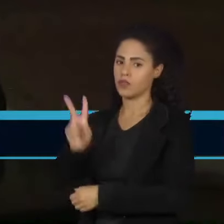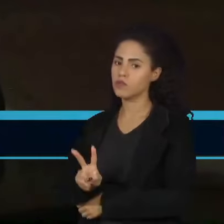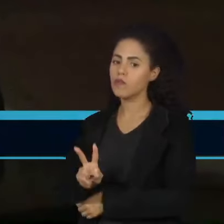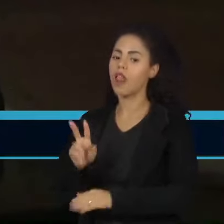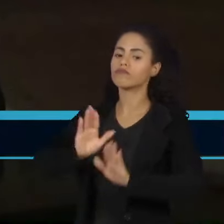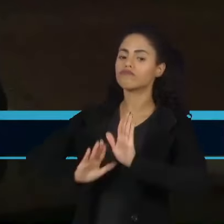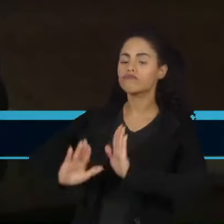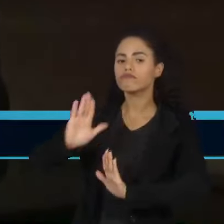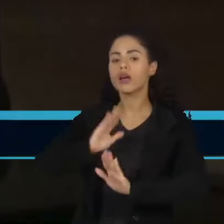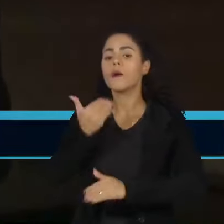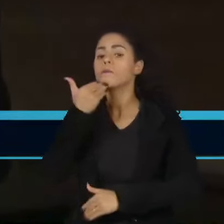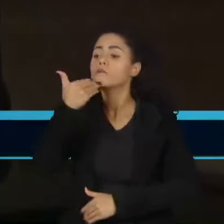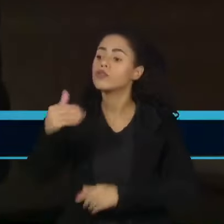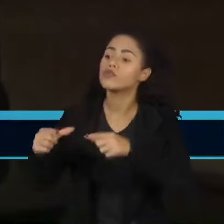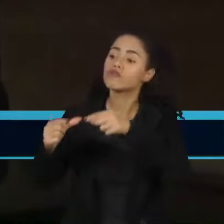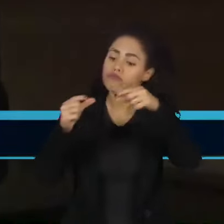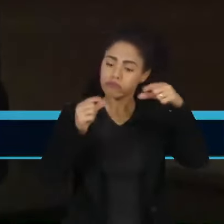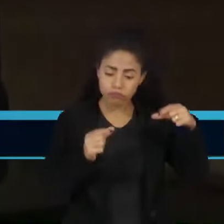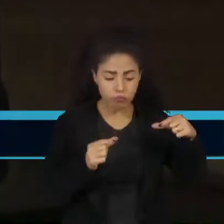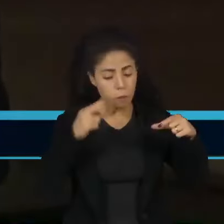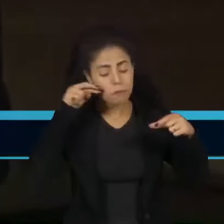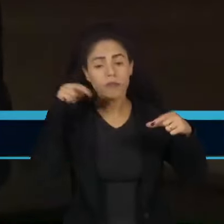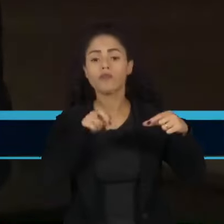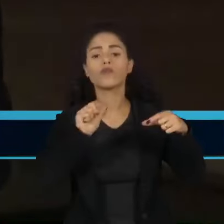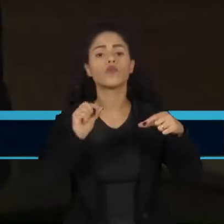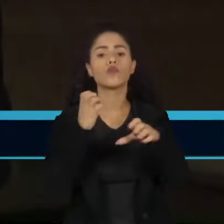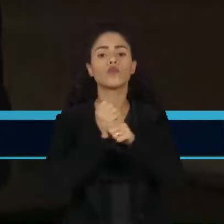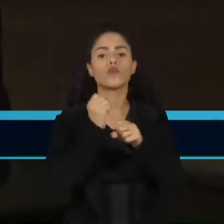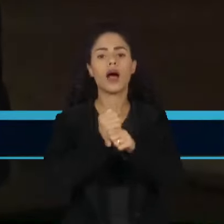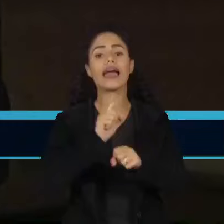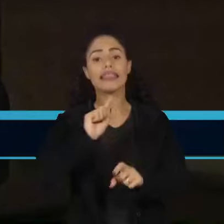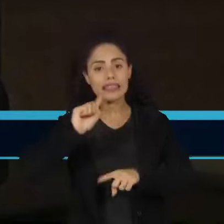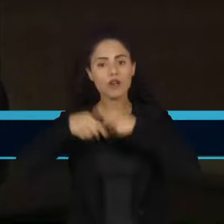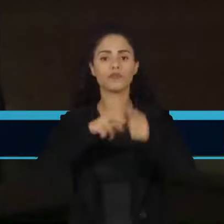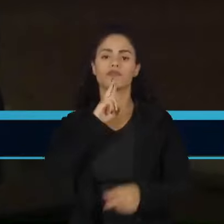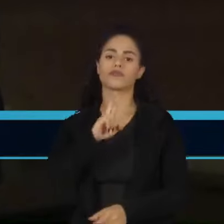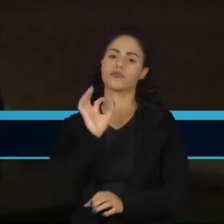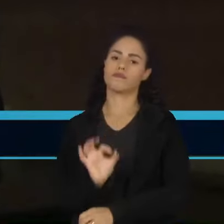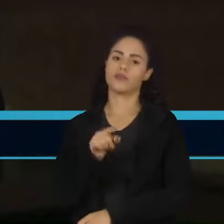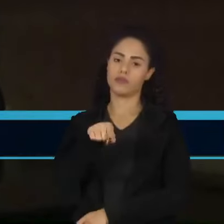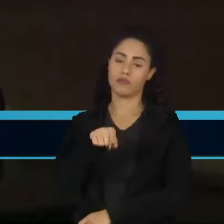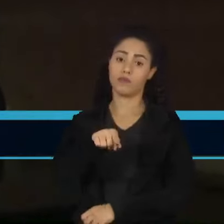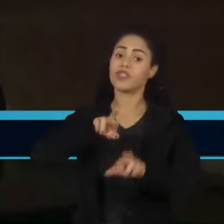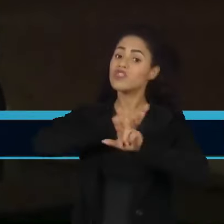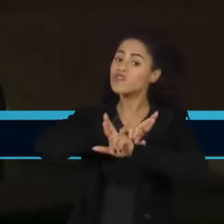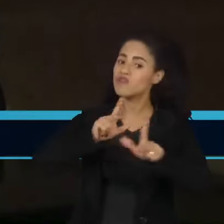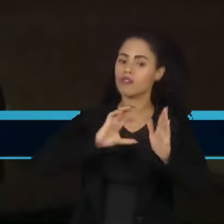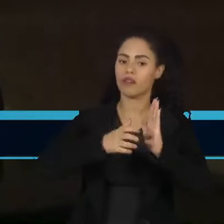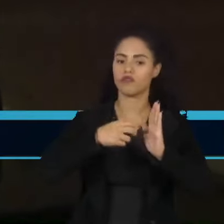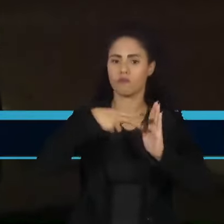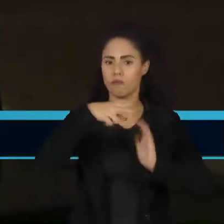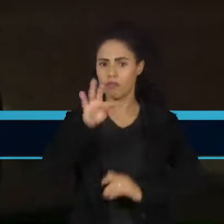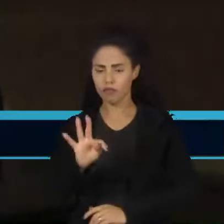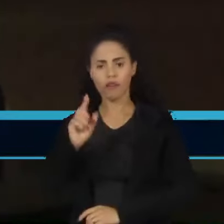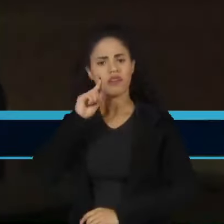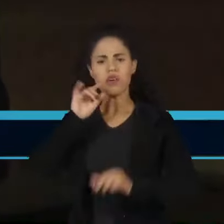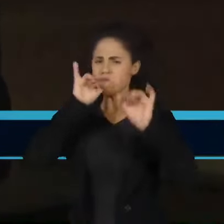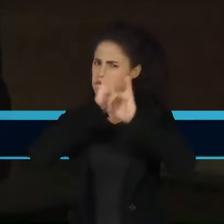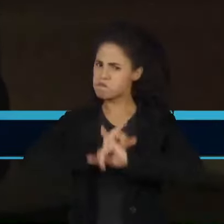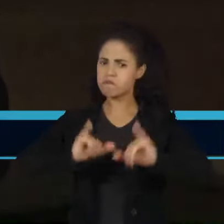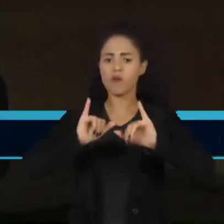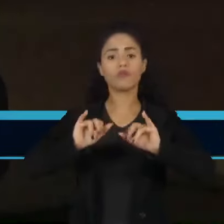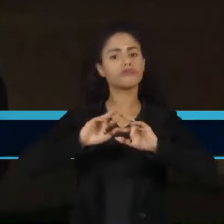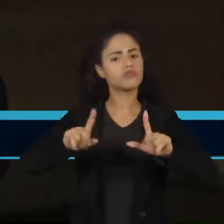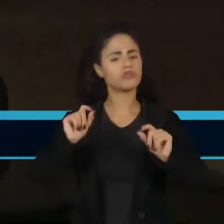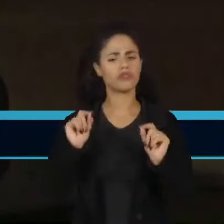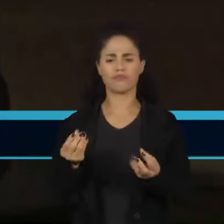pedindo a divulgação das atas de votação para se posicionar. Diferentemente do PT, que divulgou um comunicado